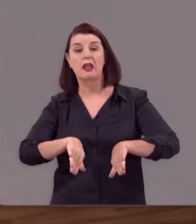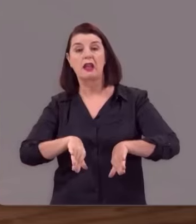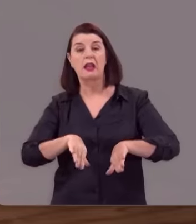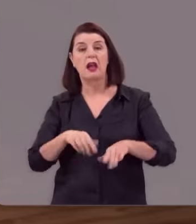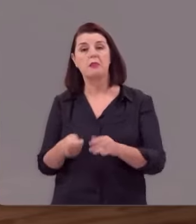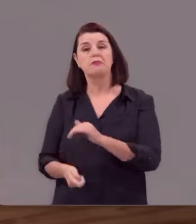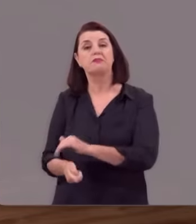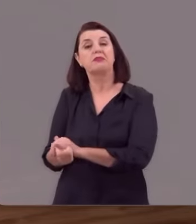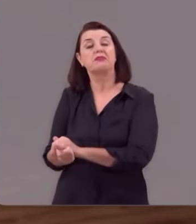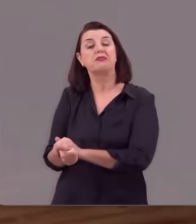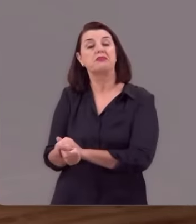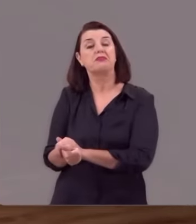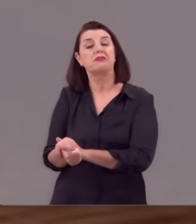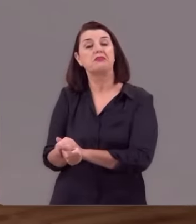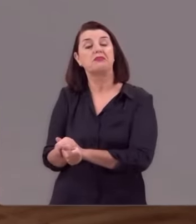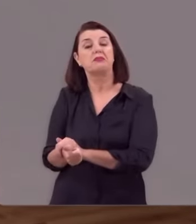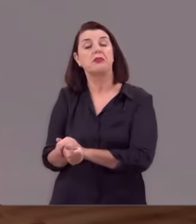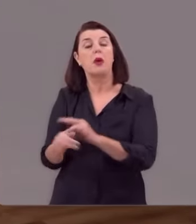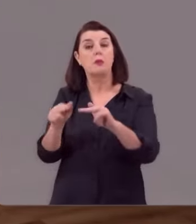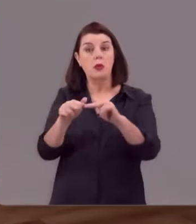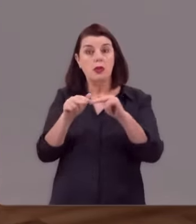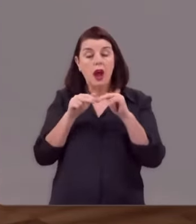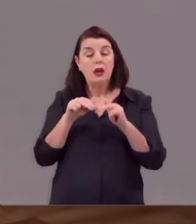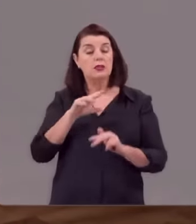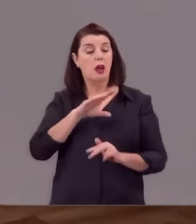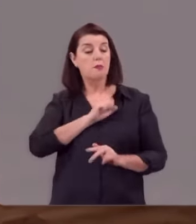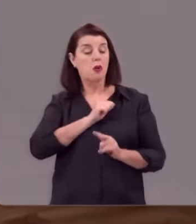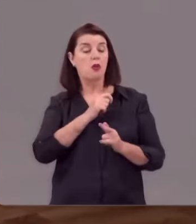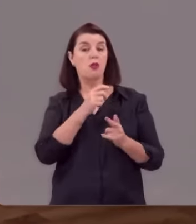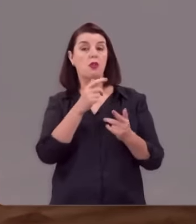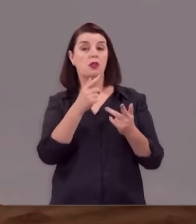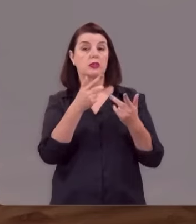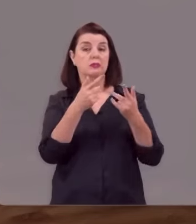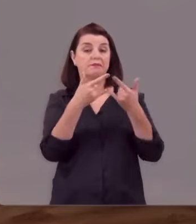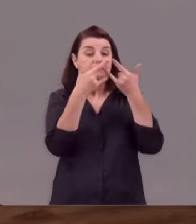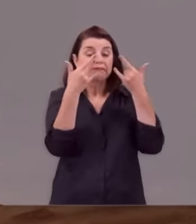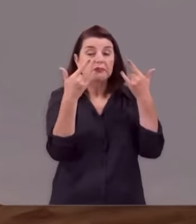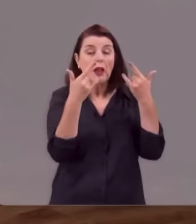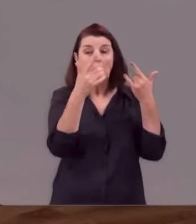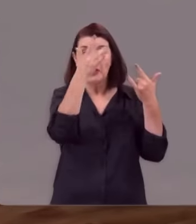corrompem, são corrompidas. Por amor ao dinheiro, pessoas vendem a alma para o diabo.